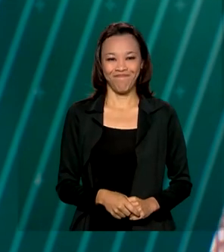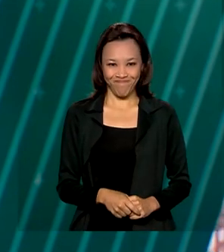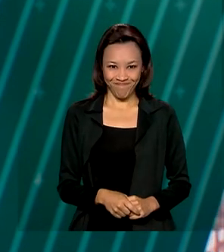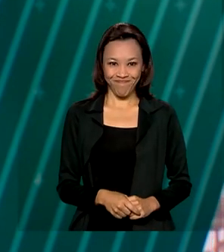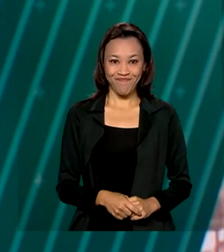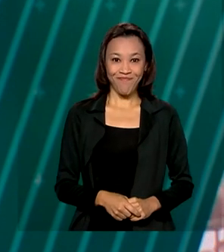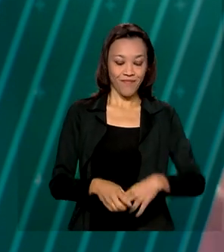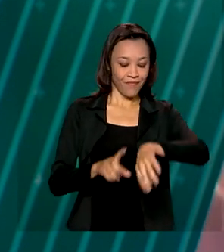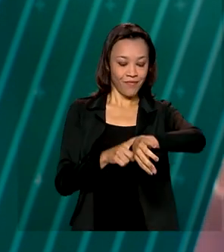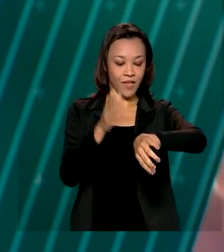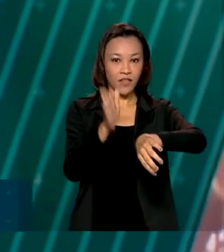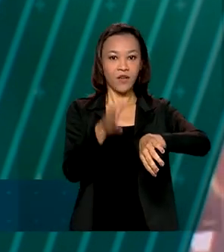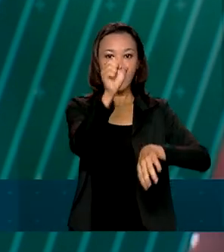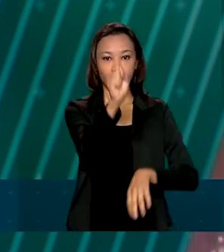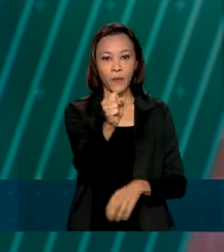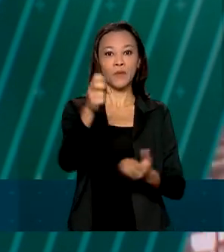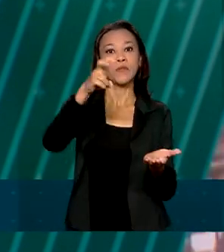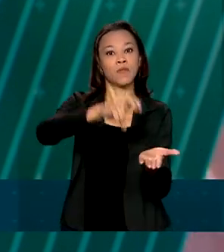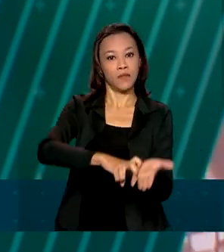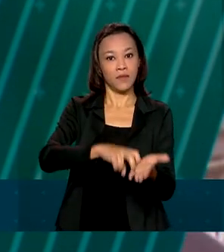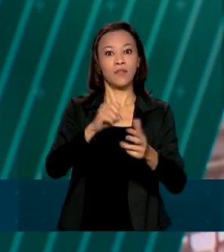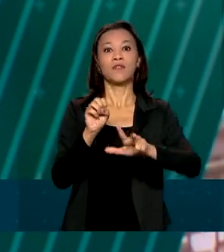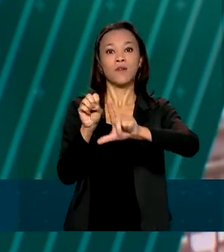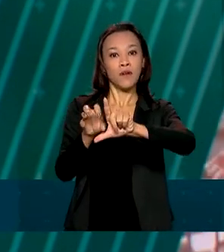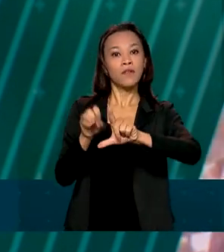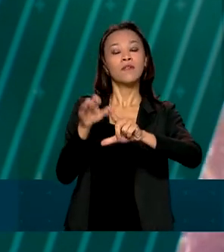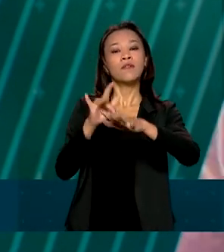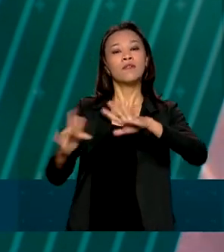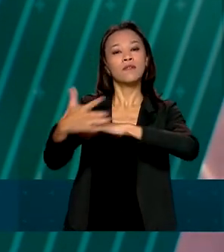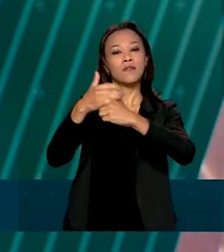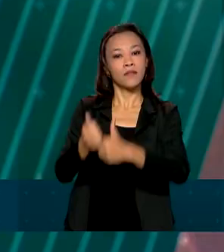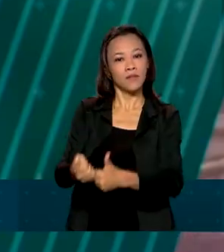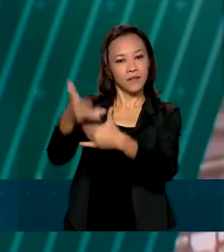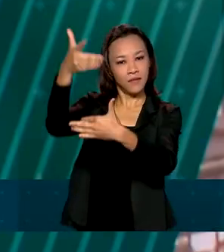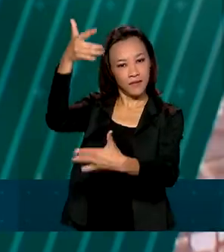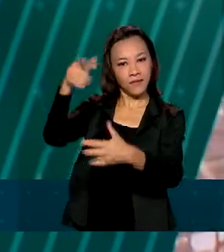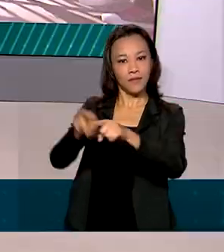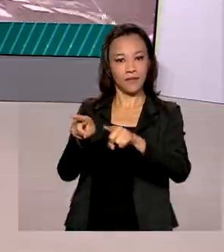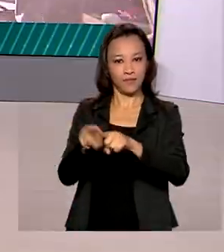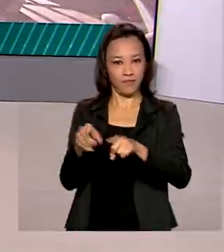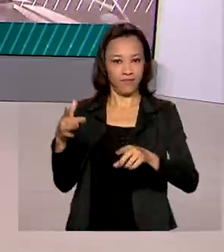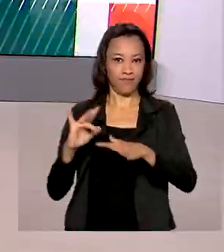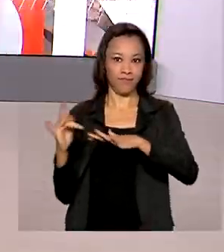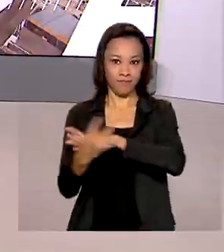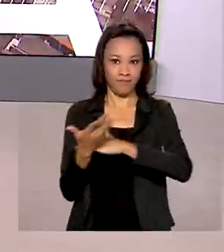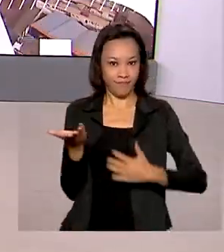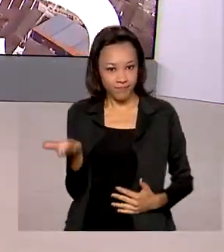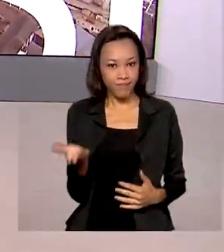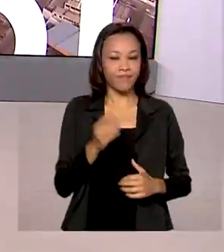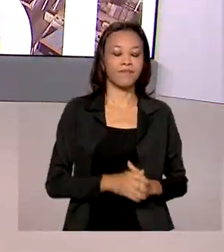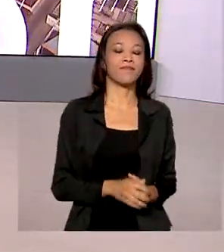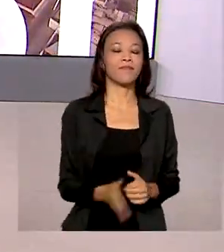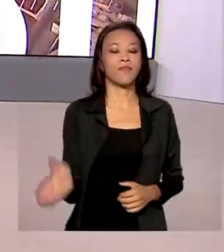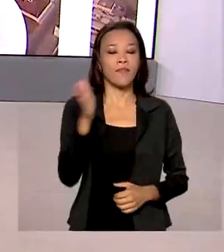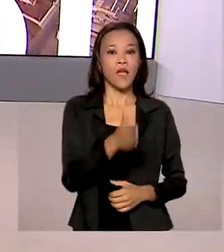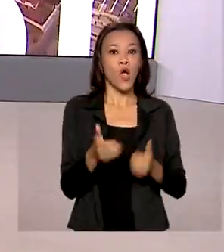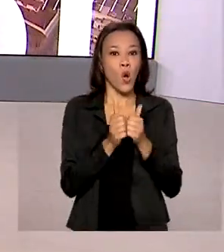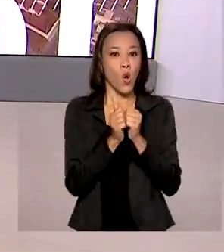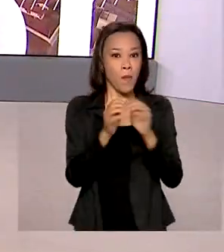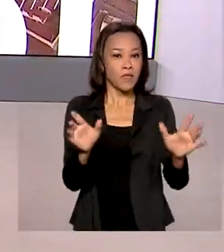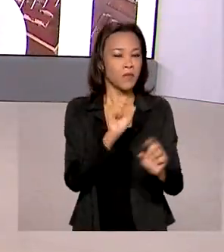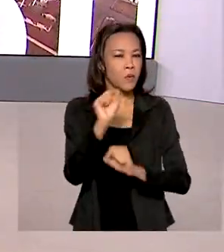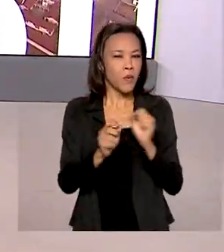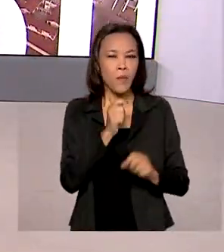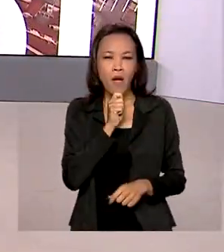8 horas, estamos ao vivo pela TV Brasil e redes sociais. Começamos esta edição com uma